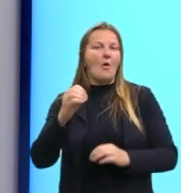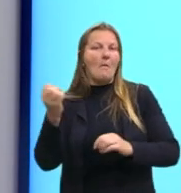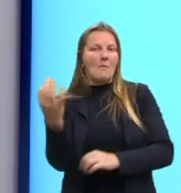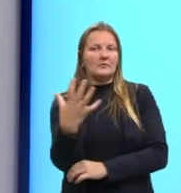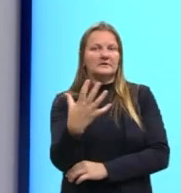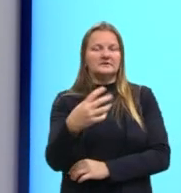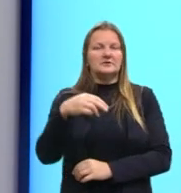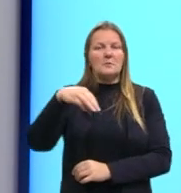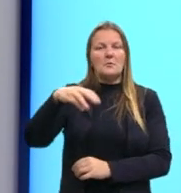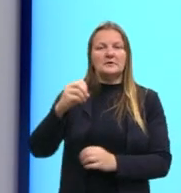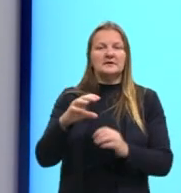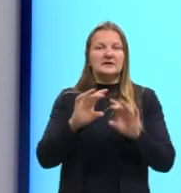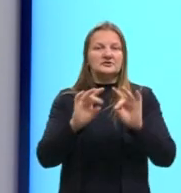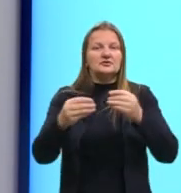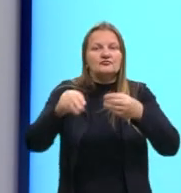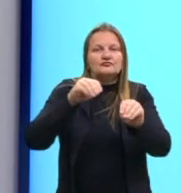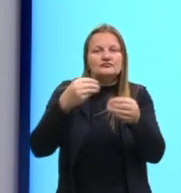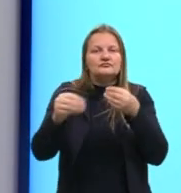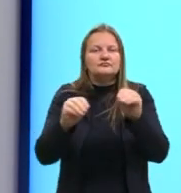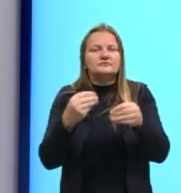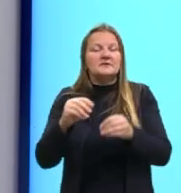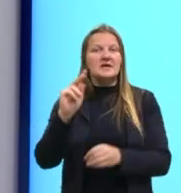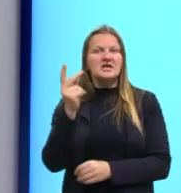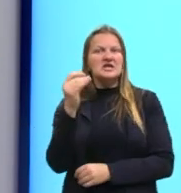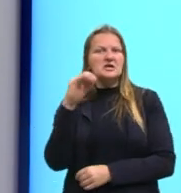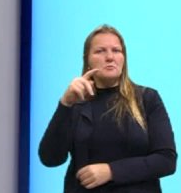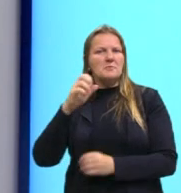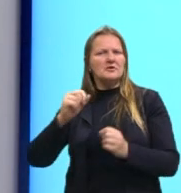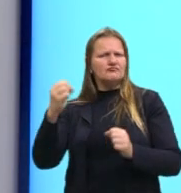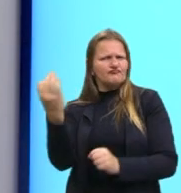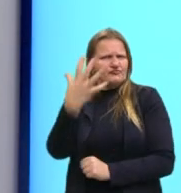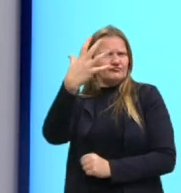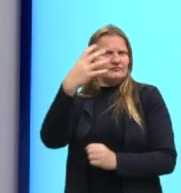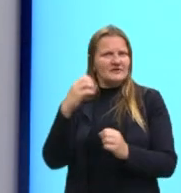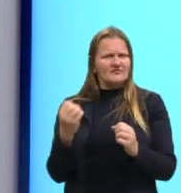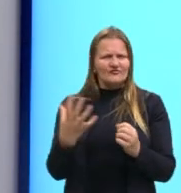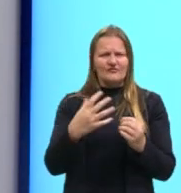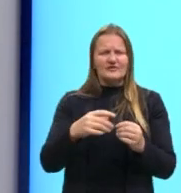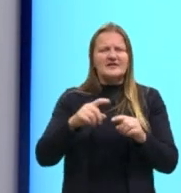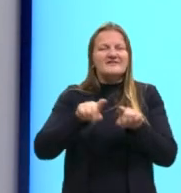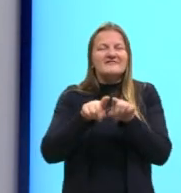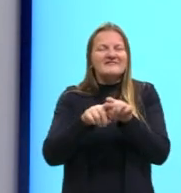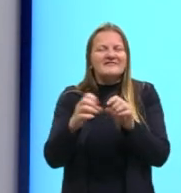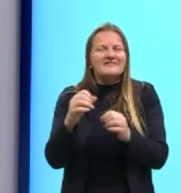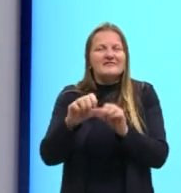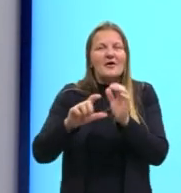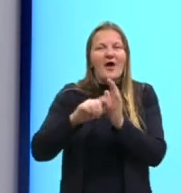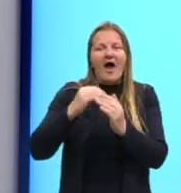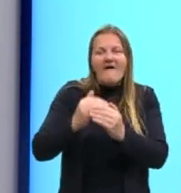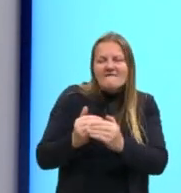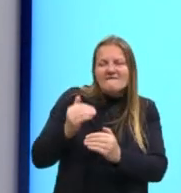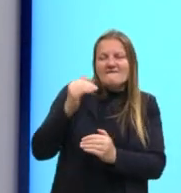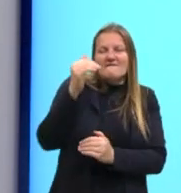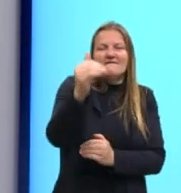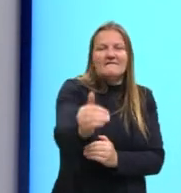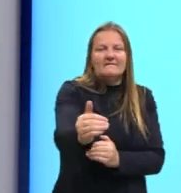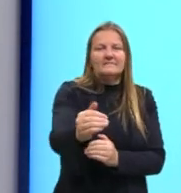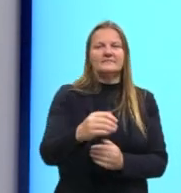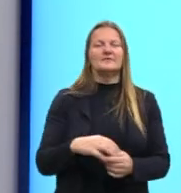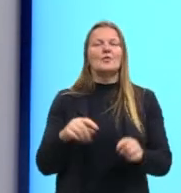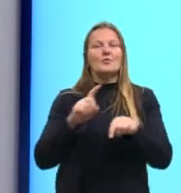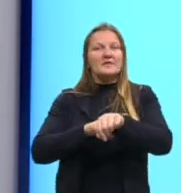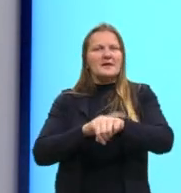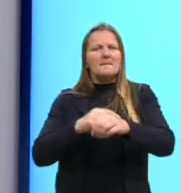modernidade líquida, hiper-modernidade, modernidade tardia, modernidade avançada, o colapso do